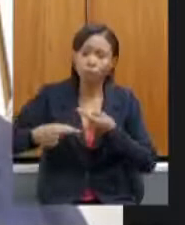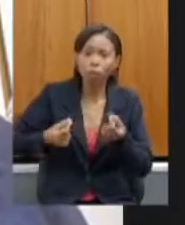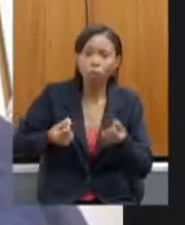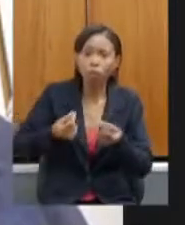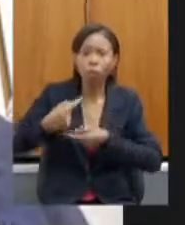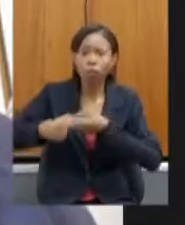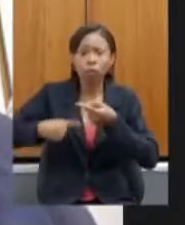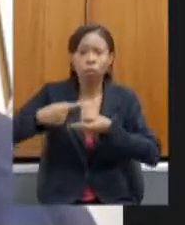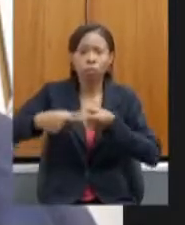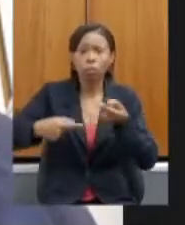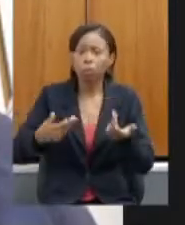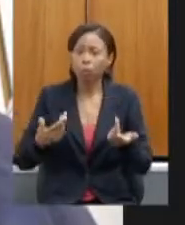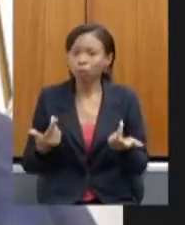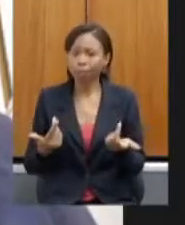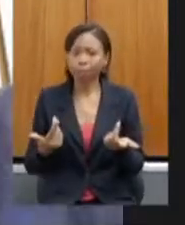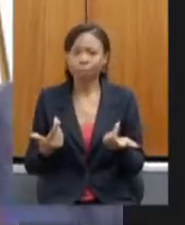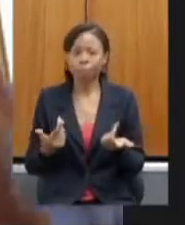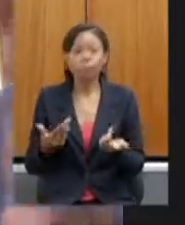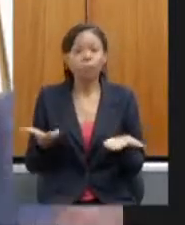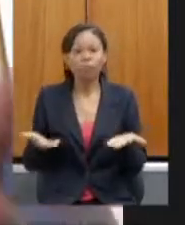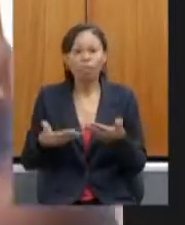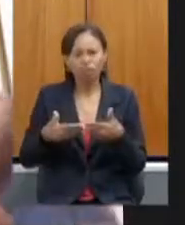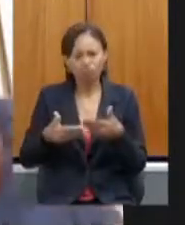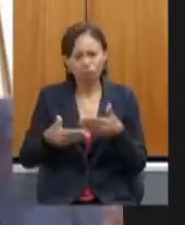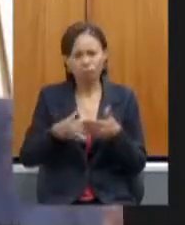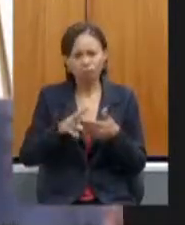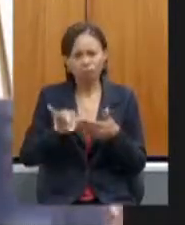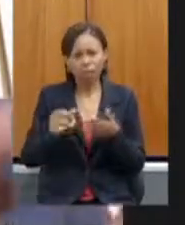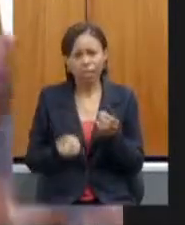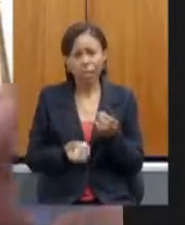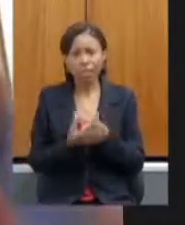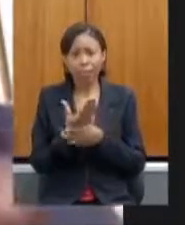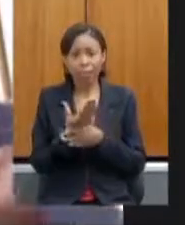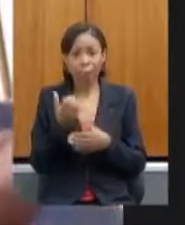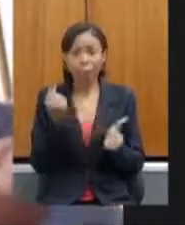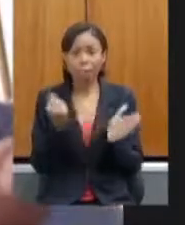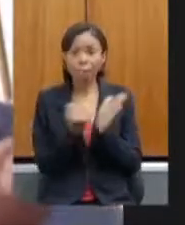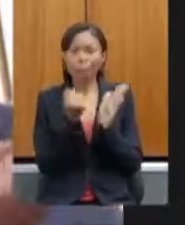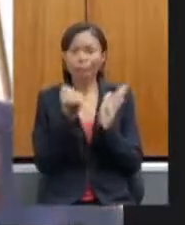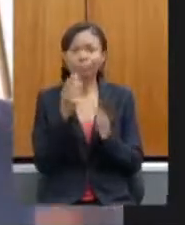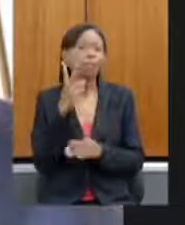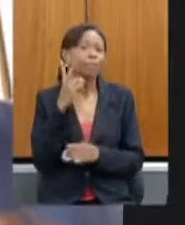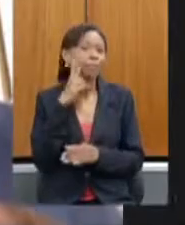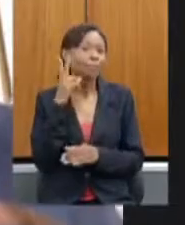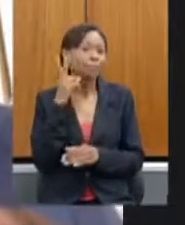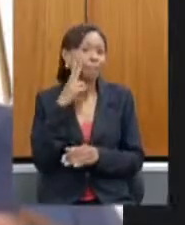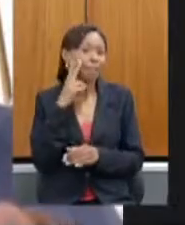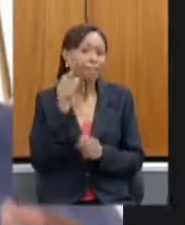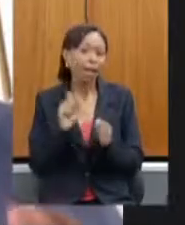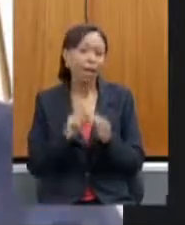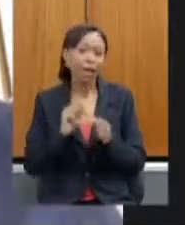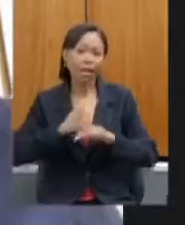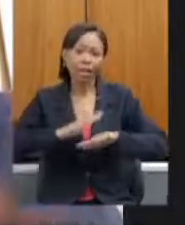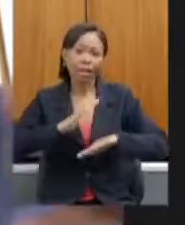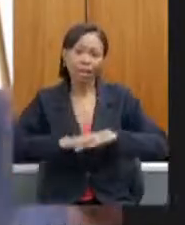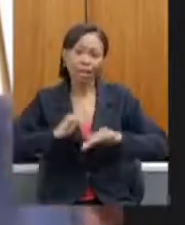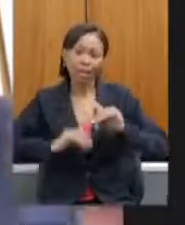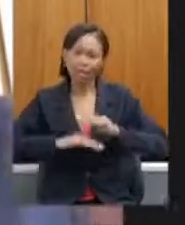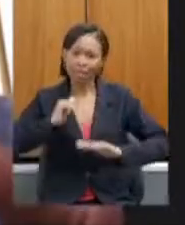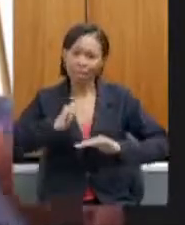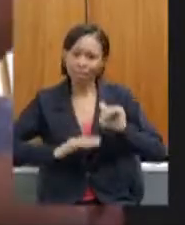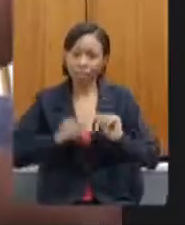vai criar uma marca de cerveja artesanal no norte de Minas vai utilizar muito